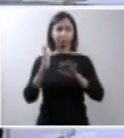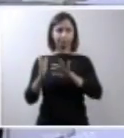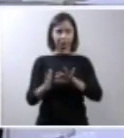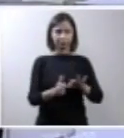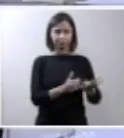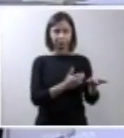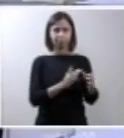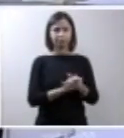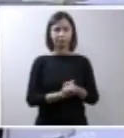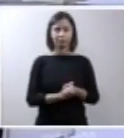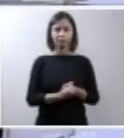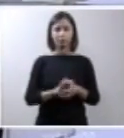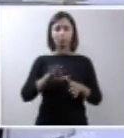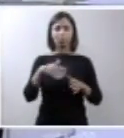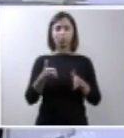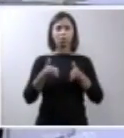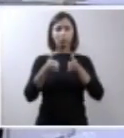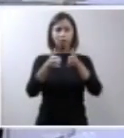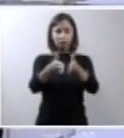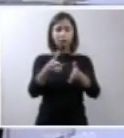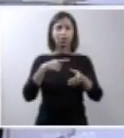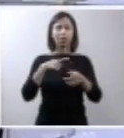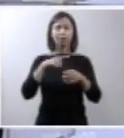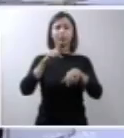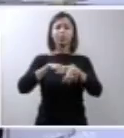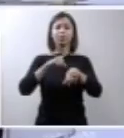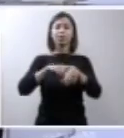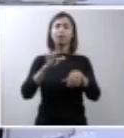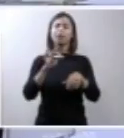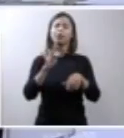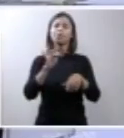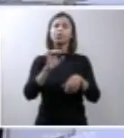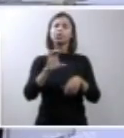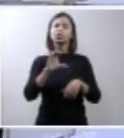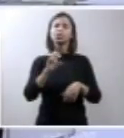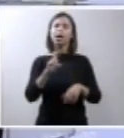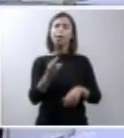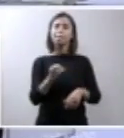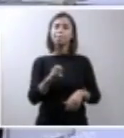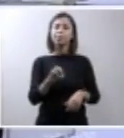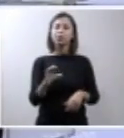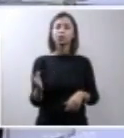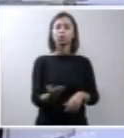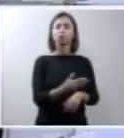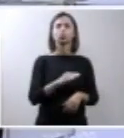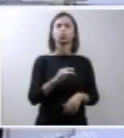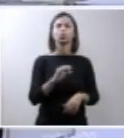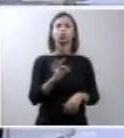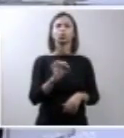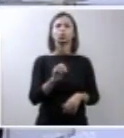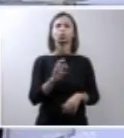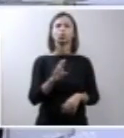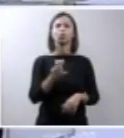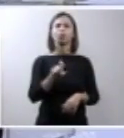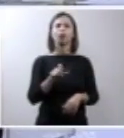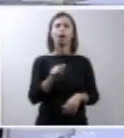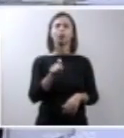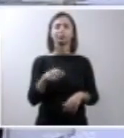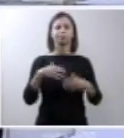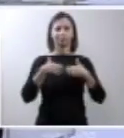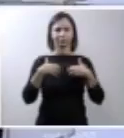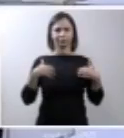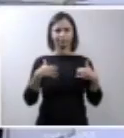No caso do fechamento da região torácica, nós vamos ter uma outra anomalia, que é denominada